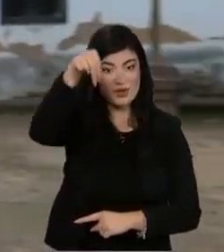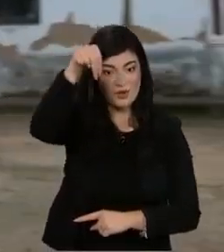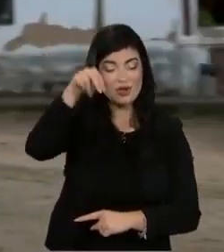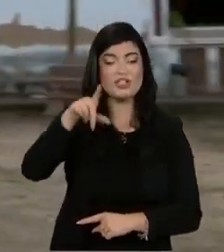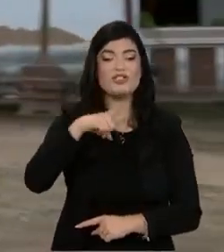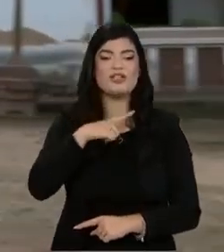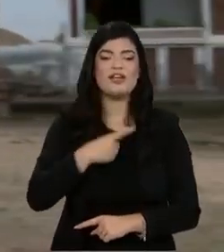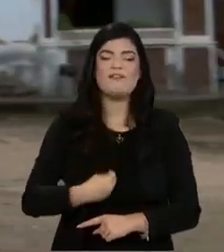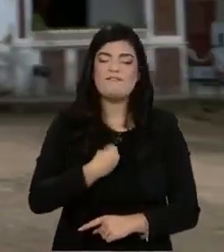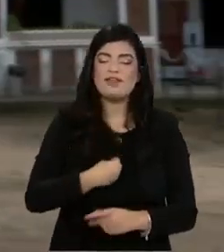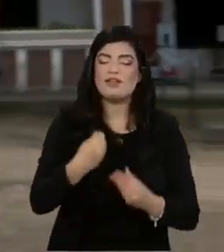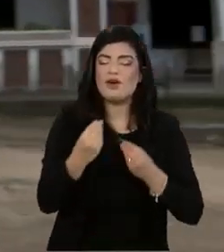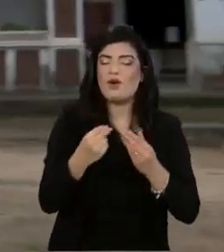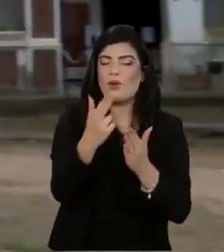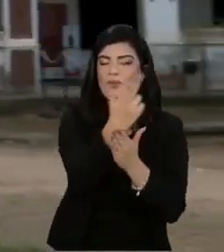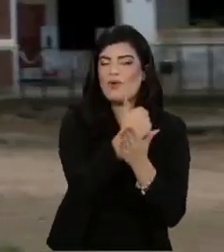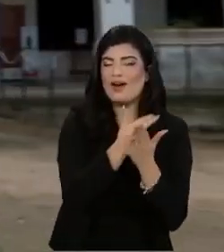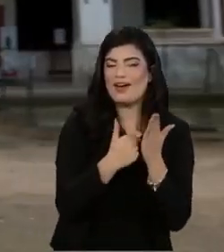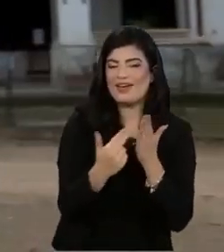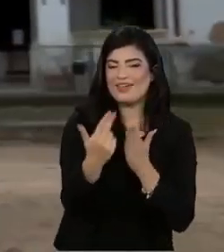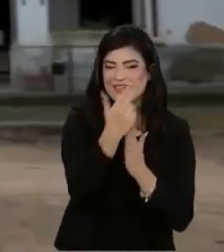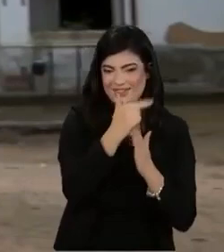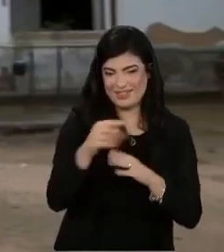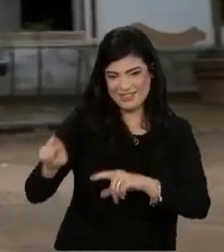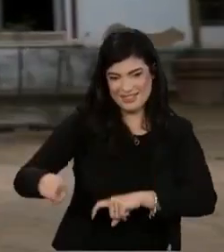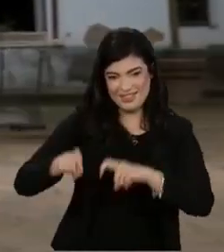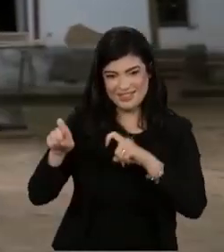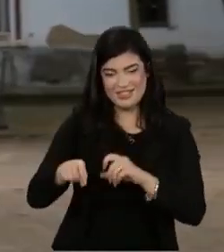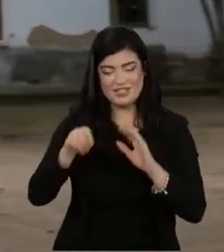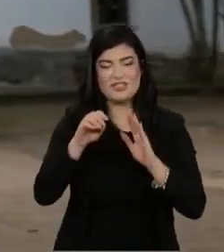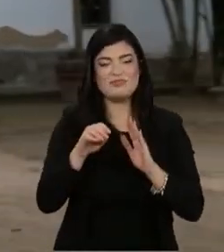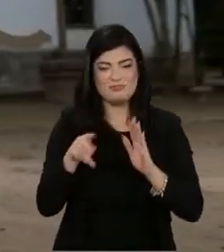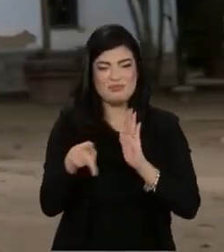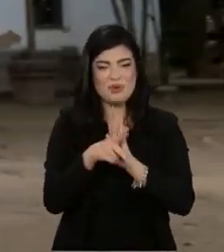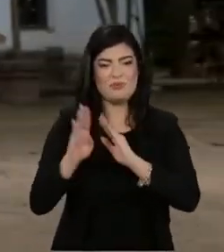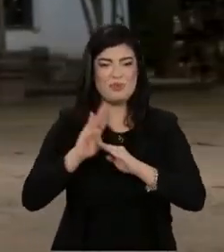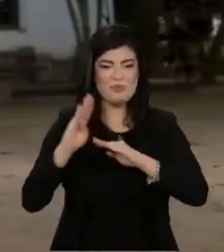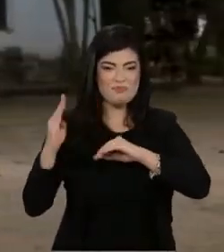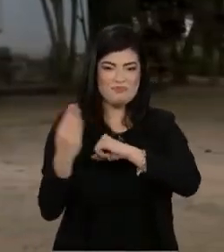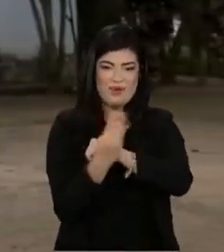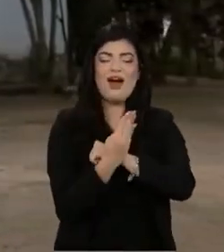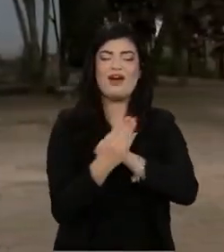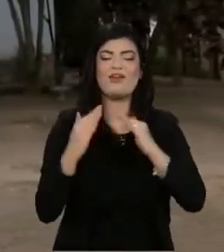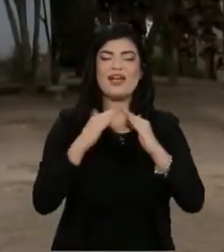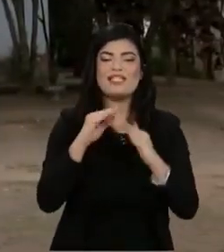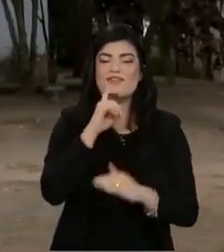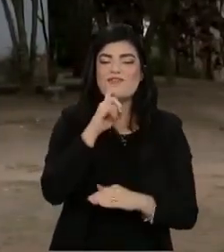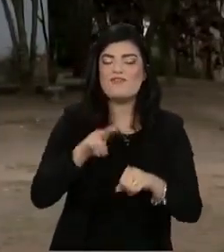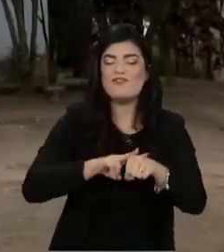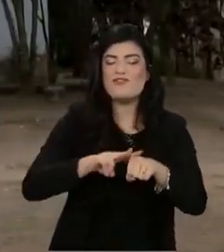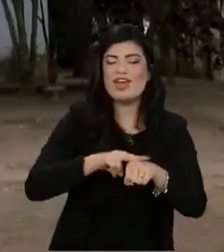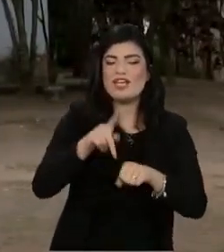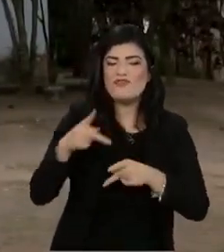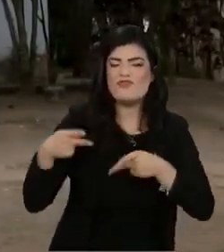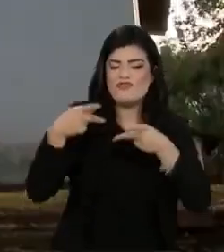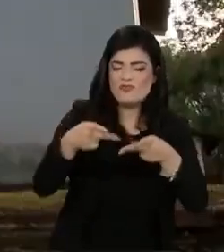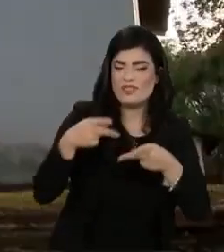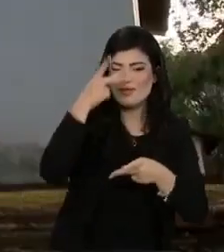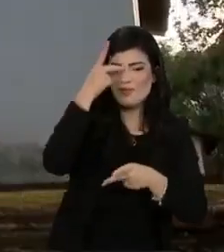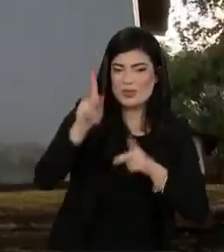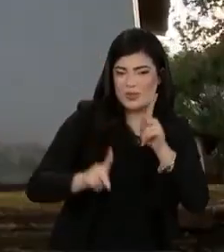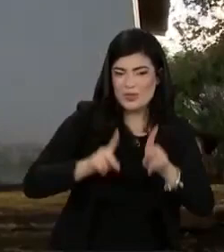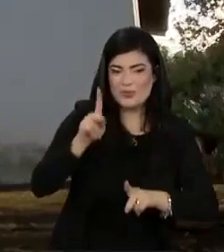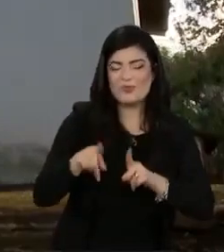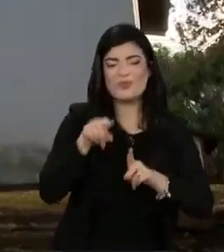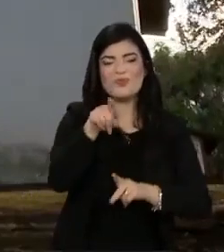arquitetônico do Sítio Morrinhos, que fica no bairro da Casa Verde. Locais de visita para a população e de